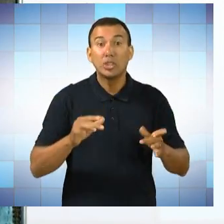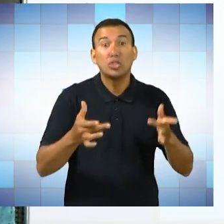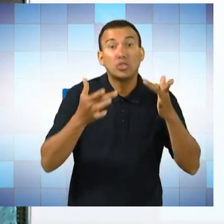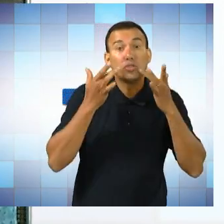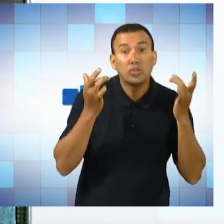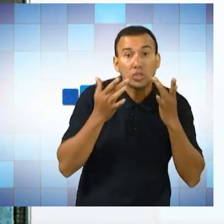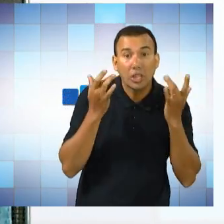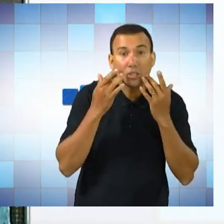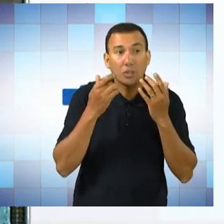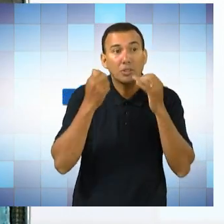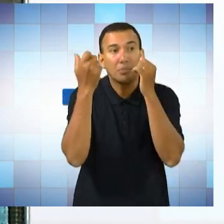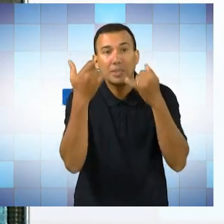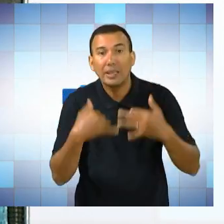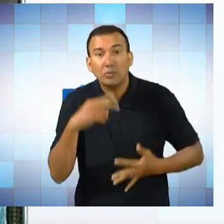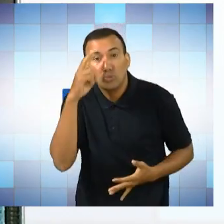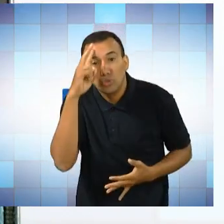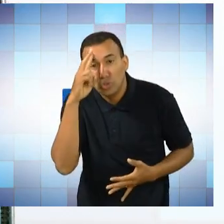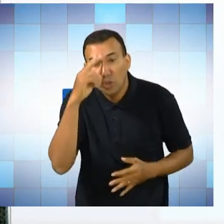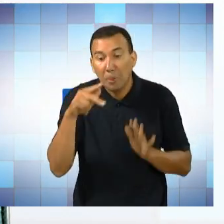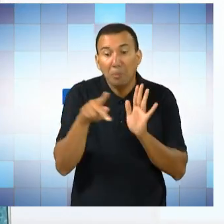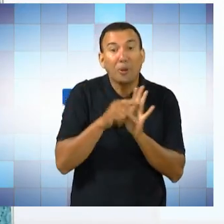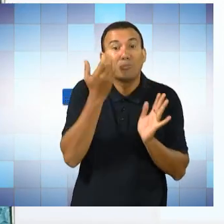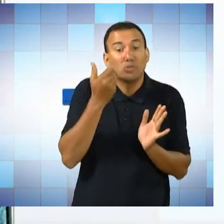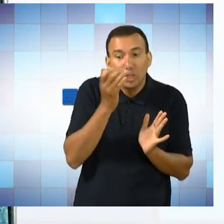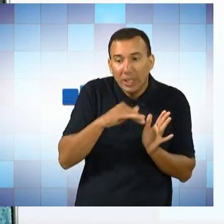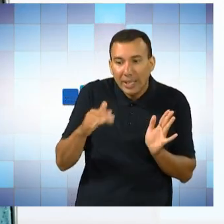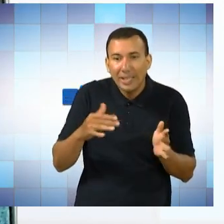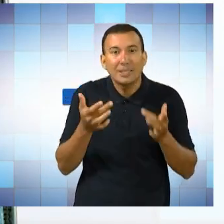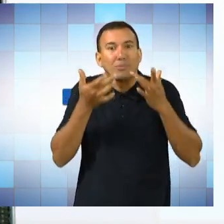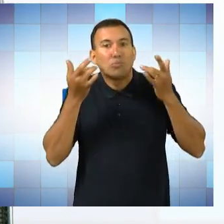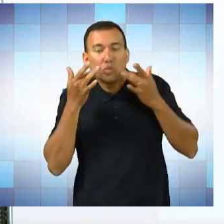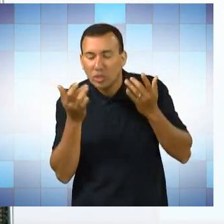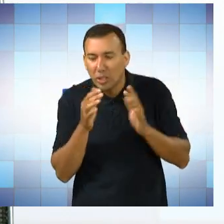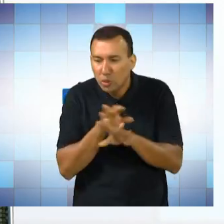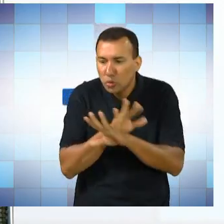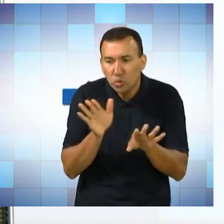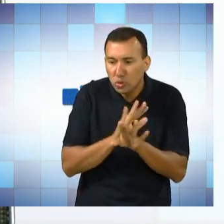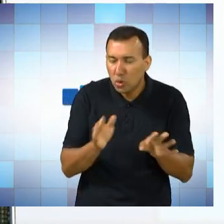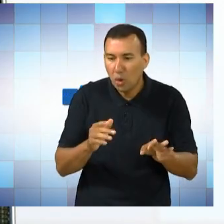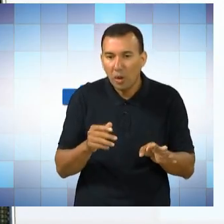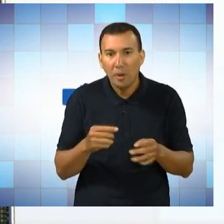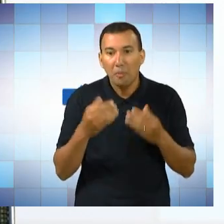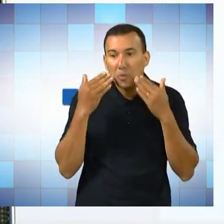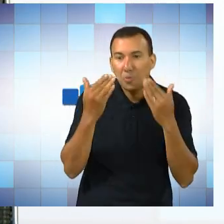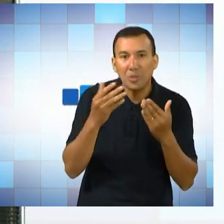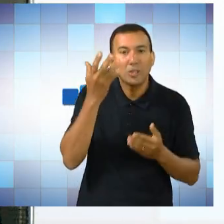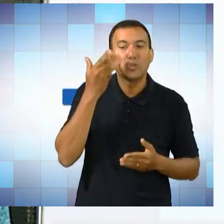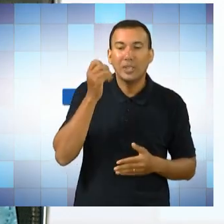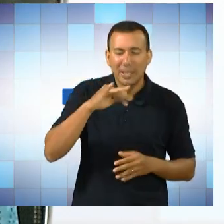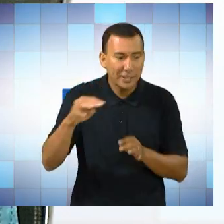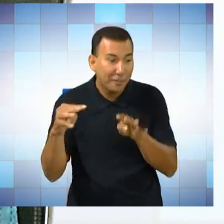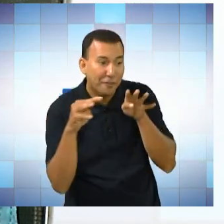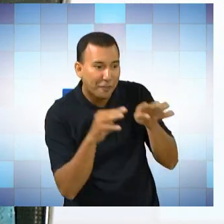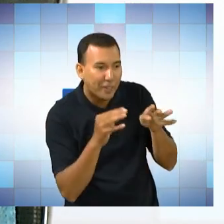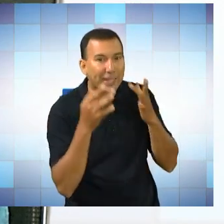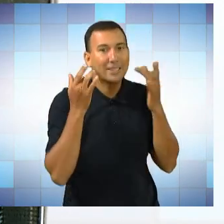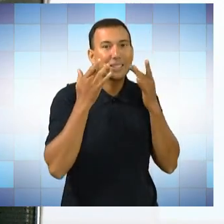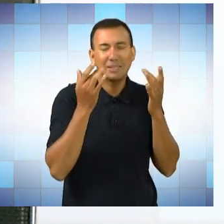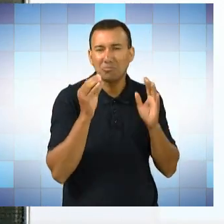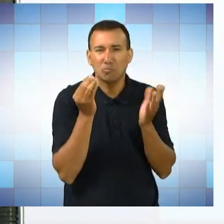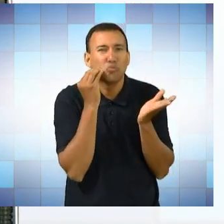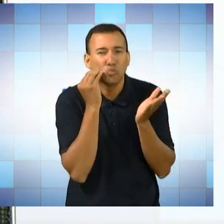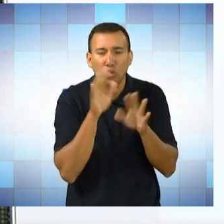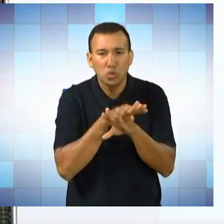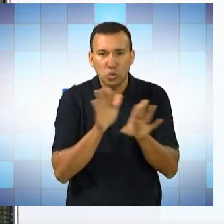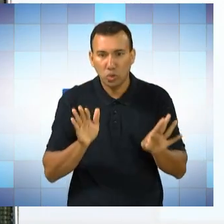onde a gente vai contar uma pequena história infantil no dia das crianças para as crianças, da comunidade. E assim, de uma forma